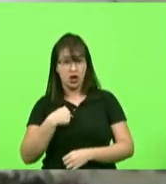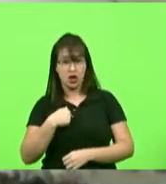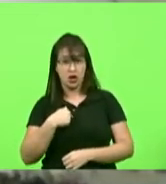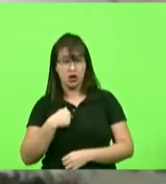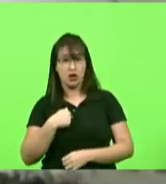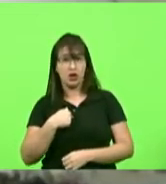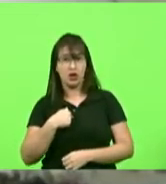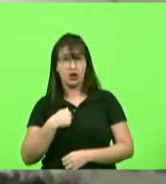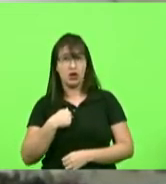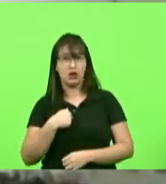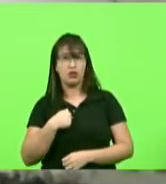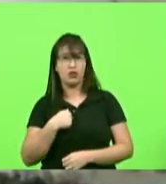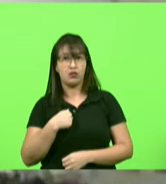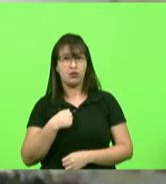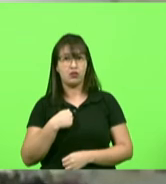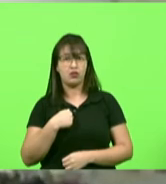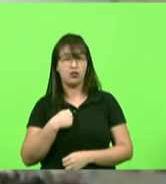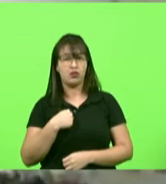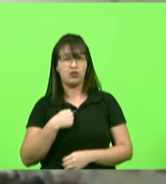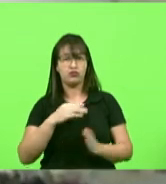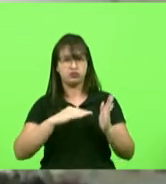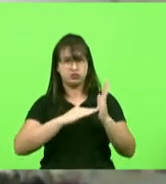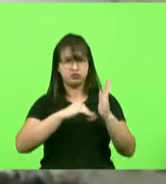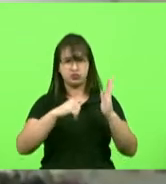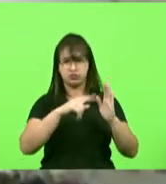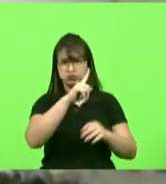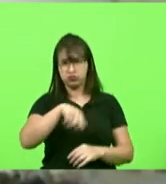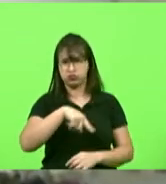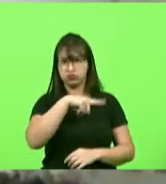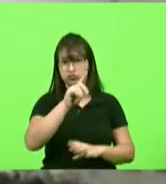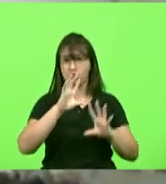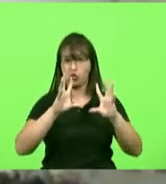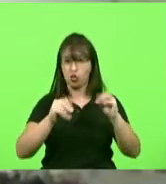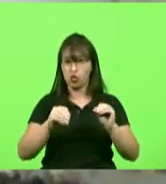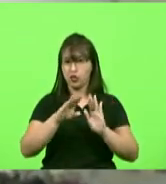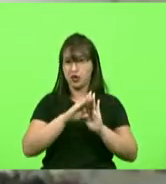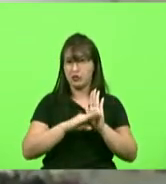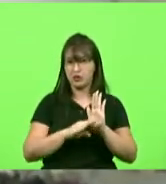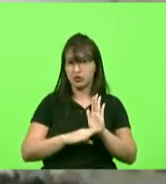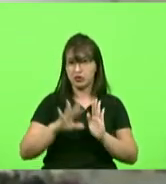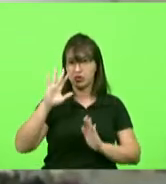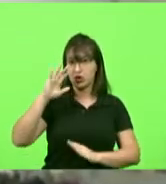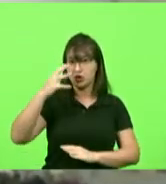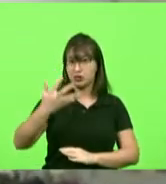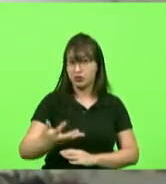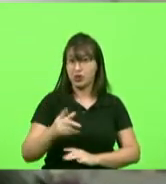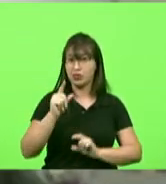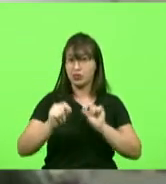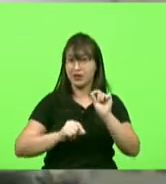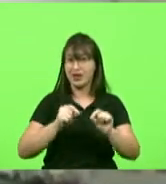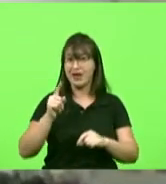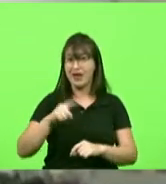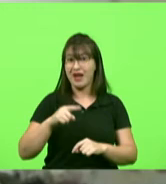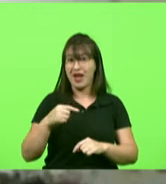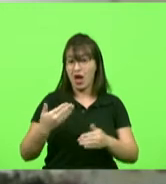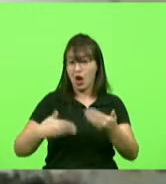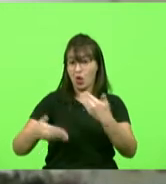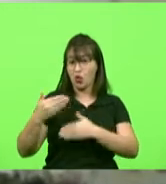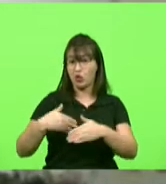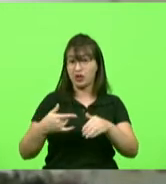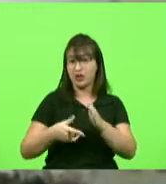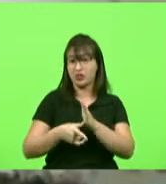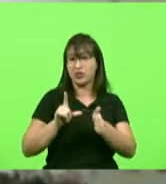excluir todas essas medidas aqui o resultado foi o tratamento precoce qual é a